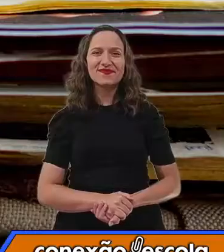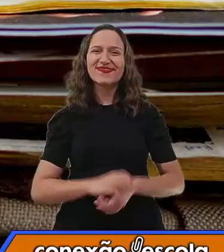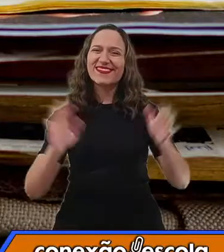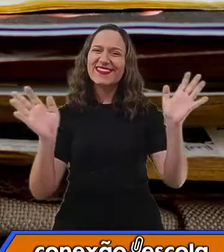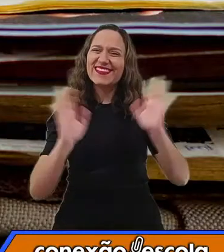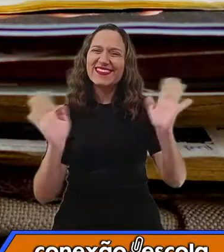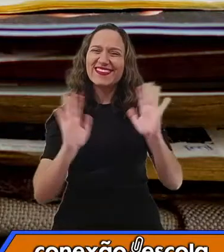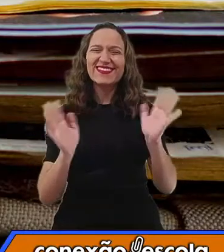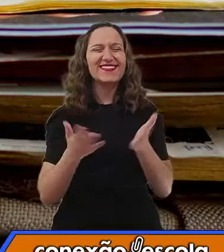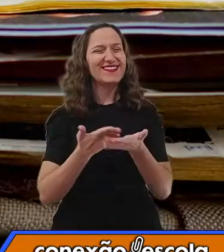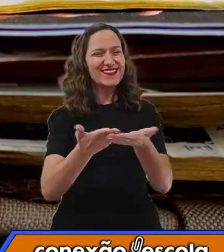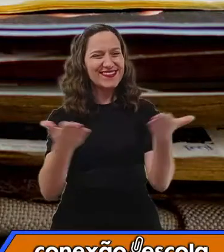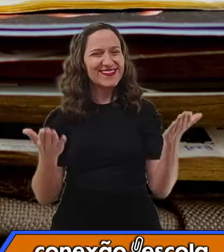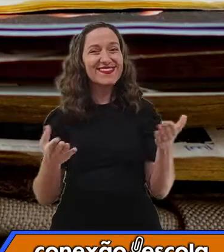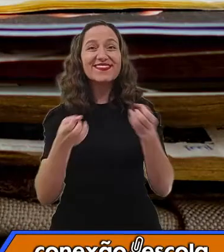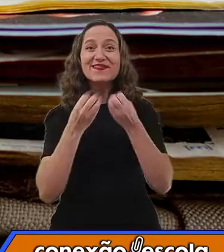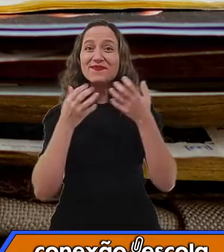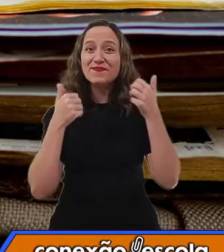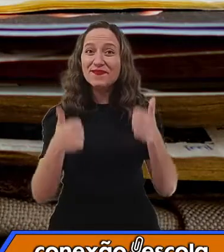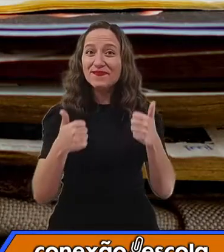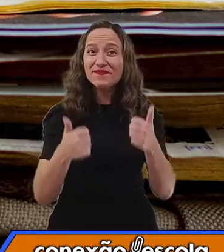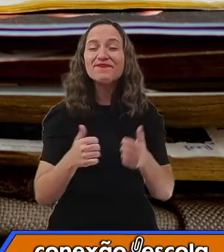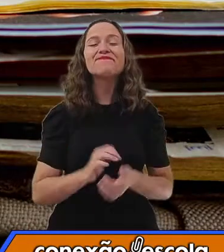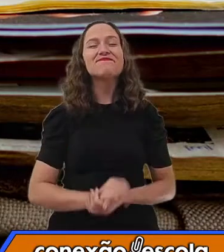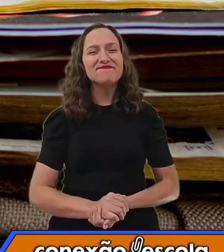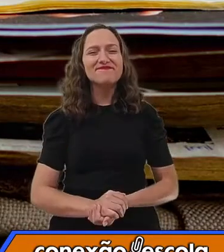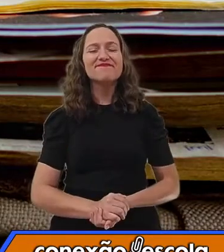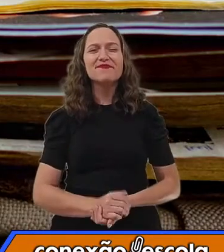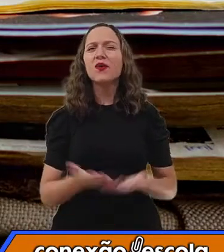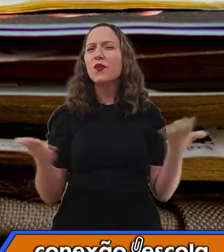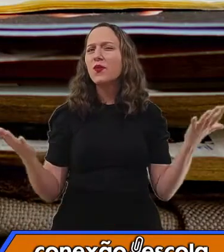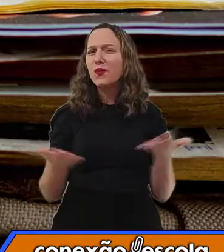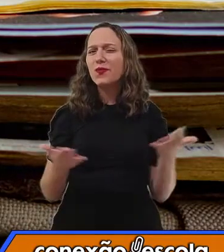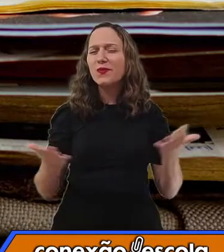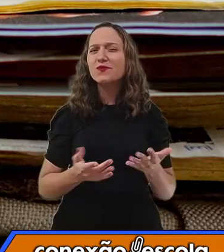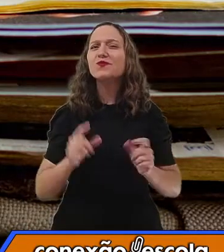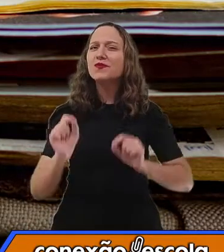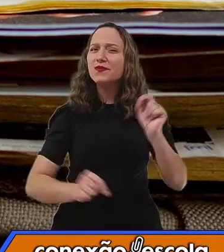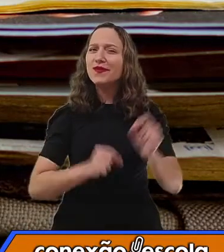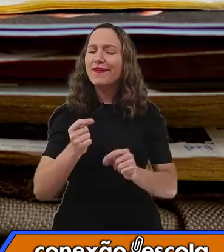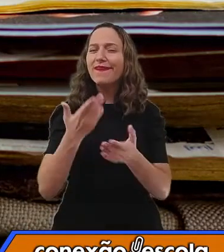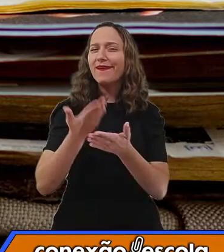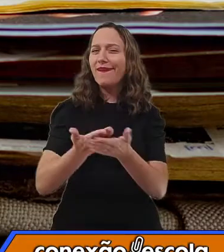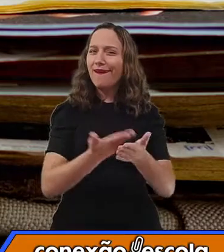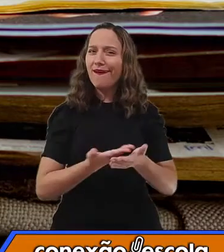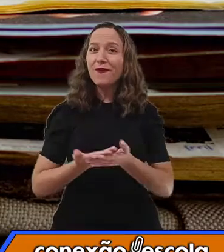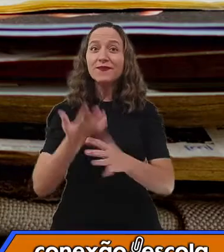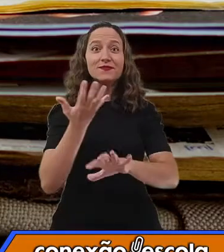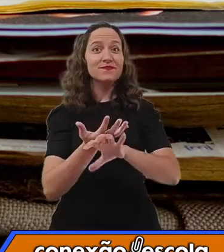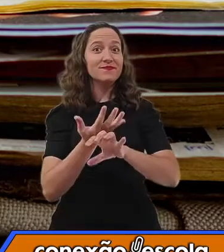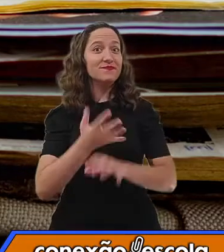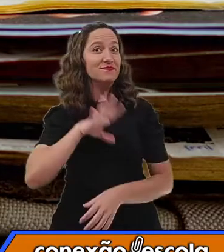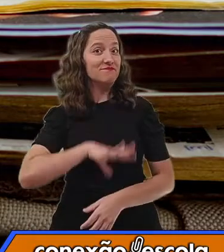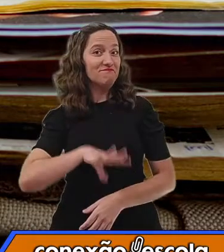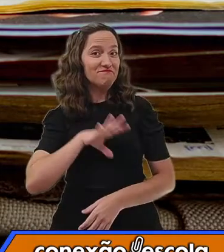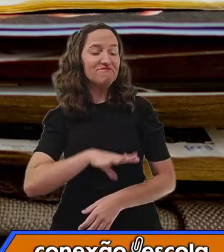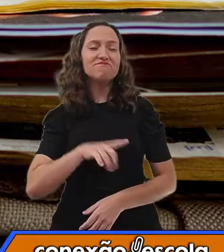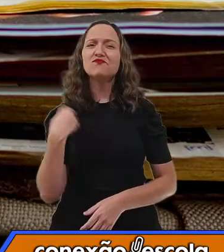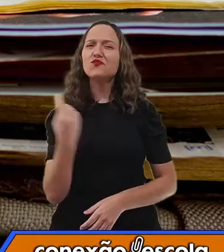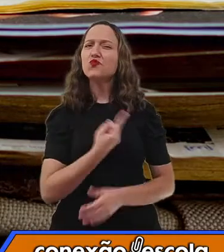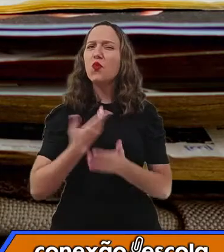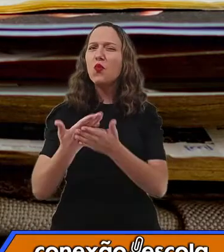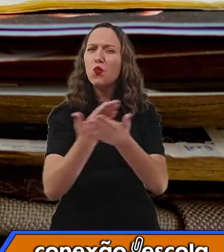Olá pessoal, tudo bem com vocês? Hoje, em mais uma aulinha nossa de língua portuguesa, nós vamos